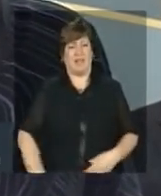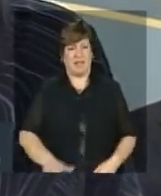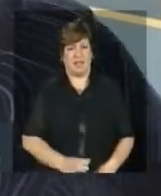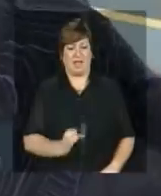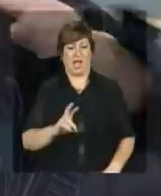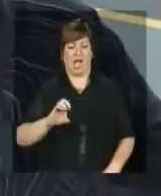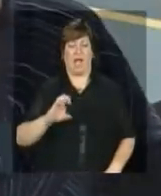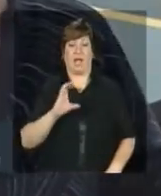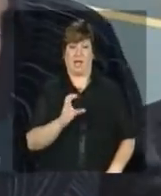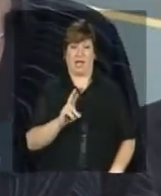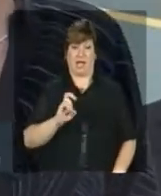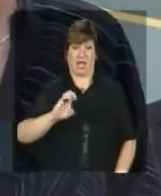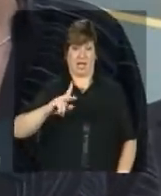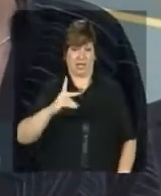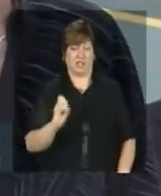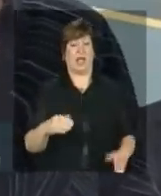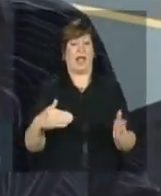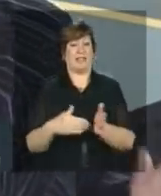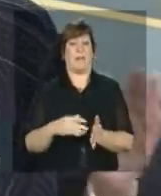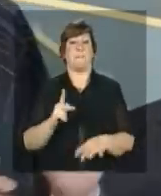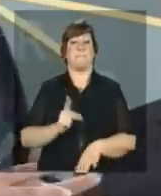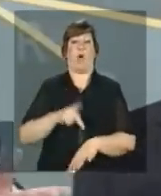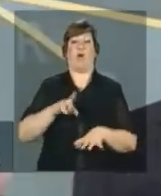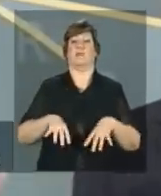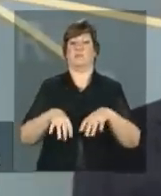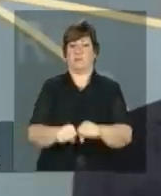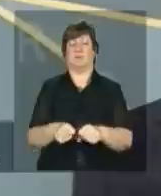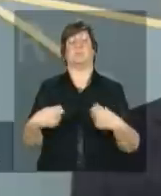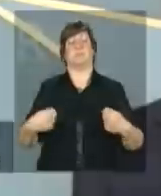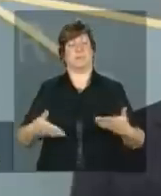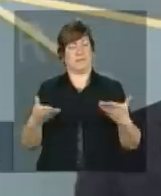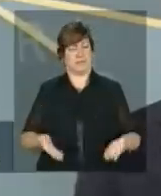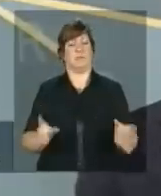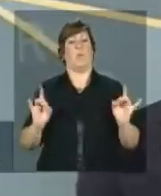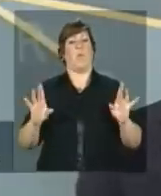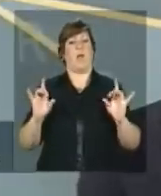pós-graduação senão ela não é de qualidade por isso